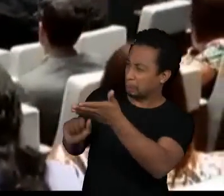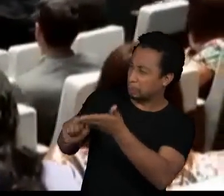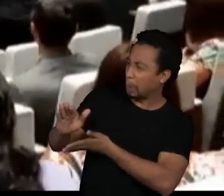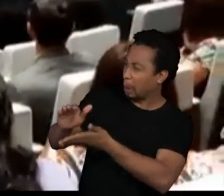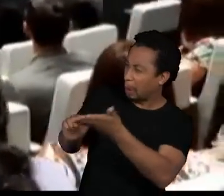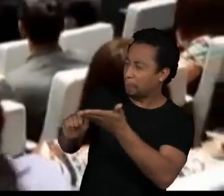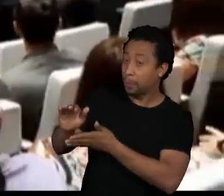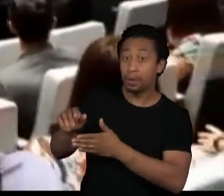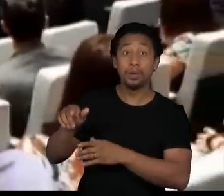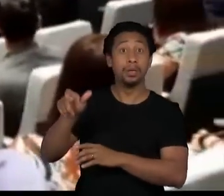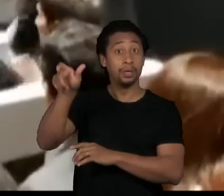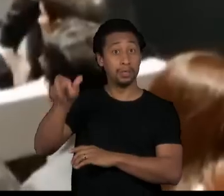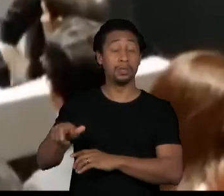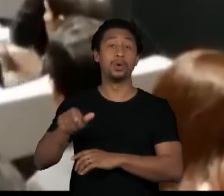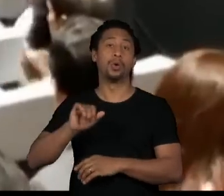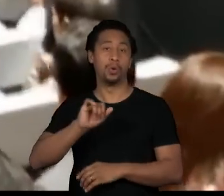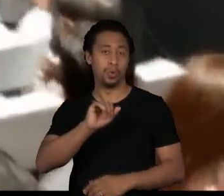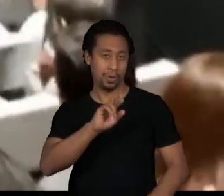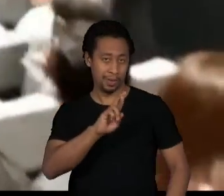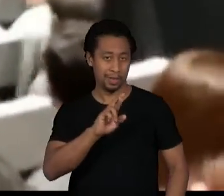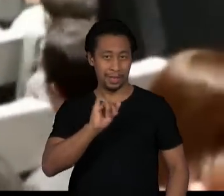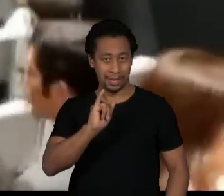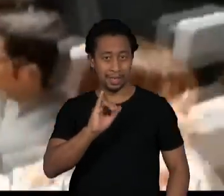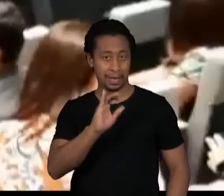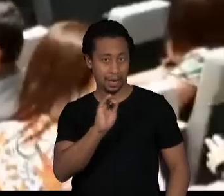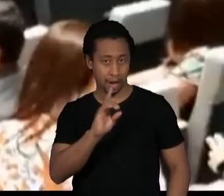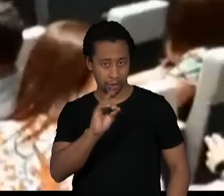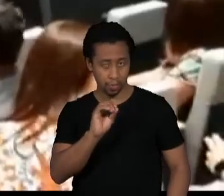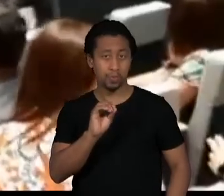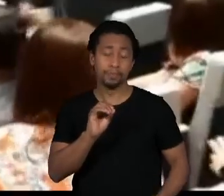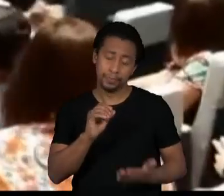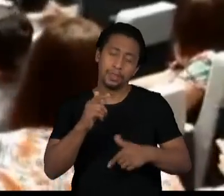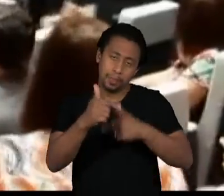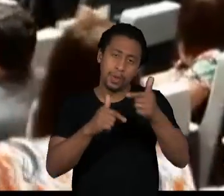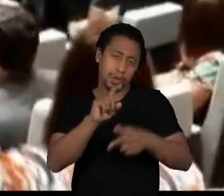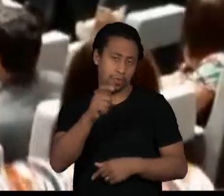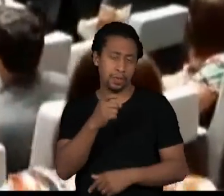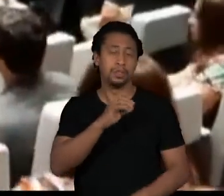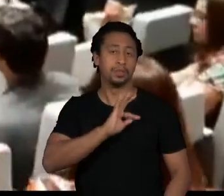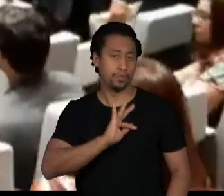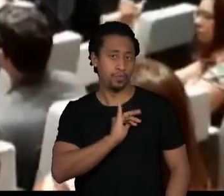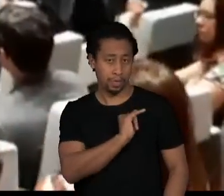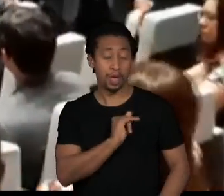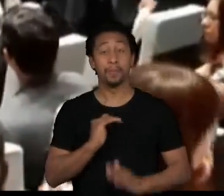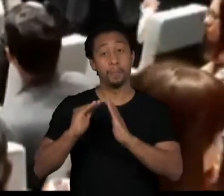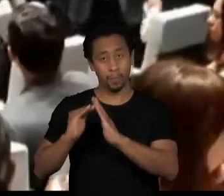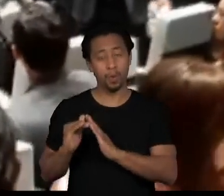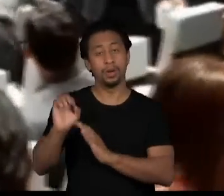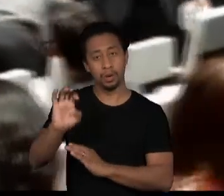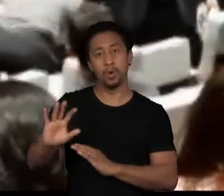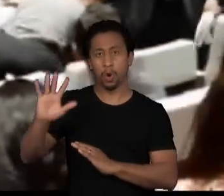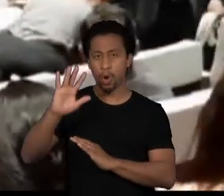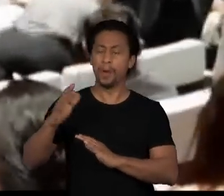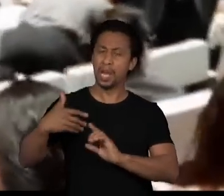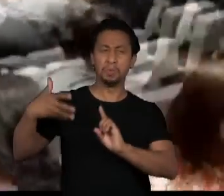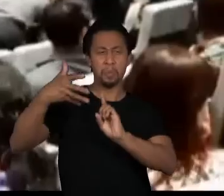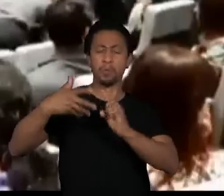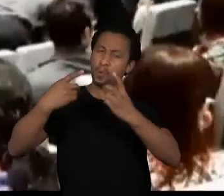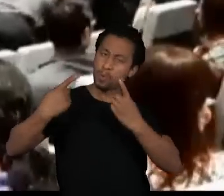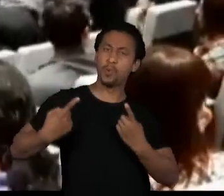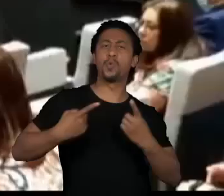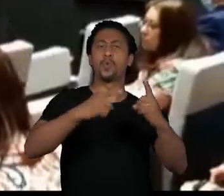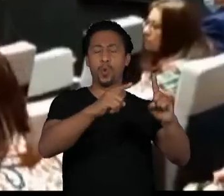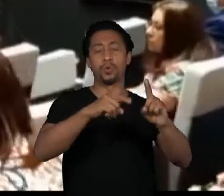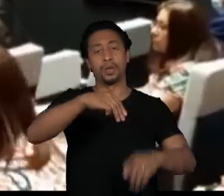Rao, funcionário exonerado da FUNAI, que hoje vive na Europa, protestou contra a presença de Marcelo